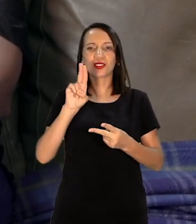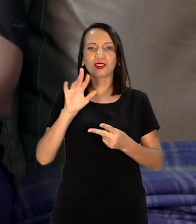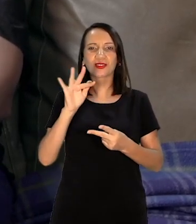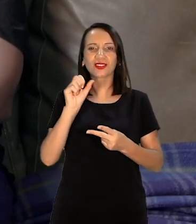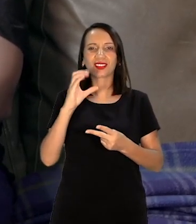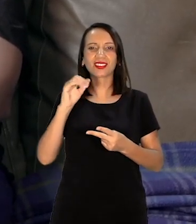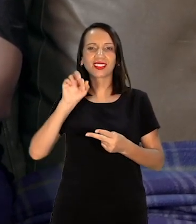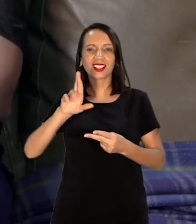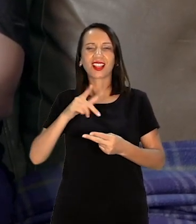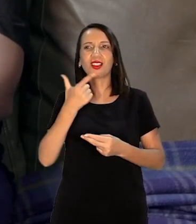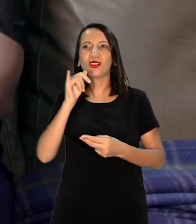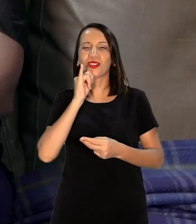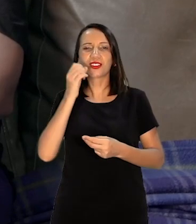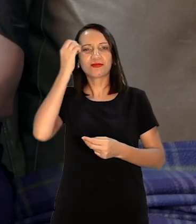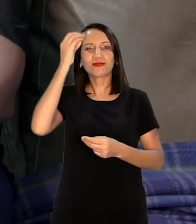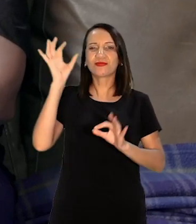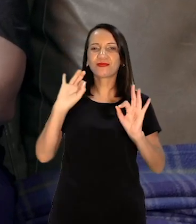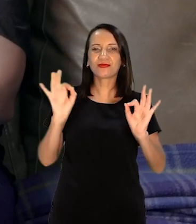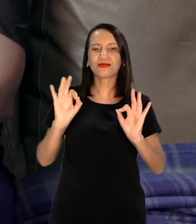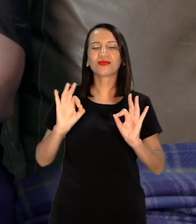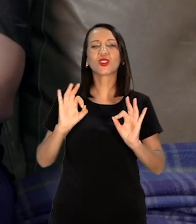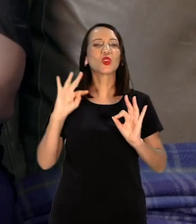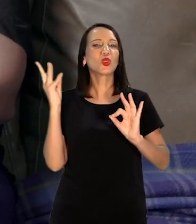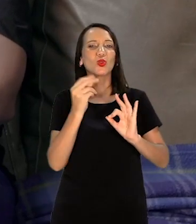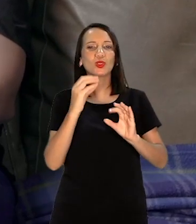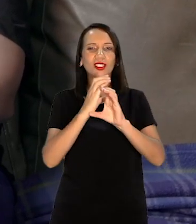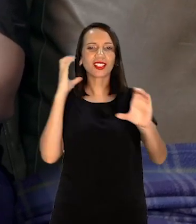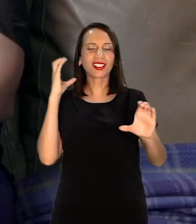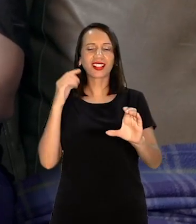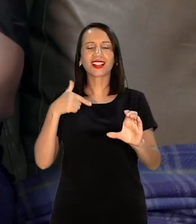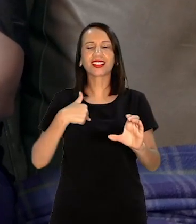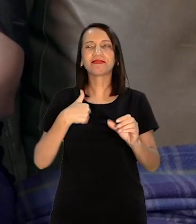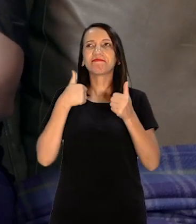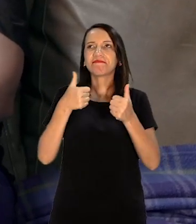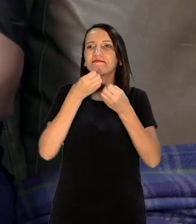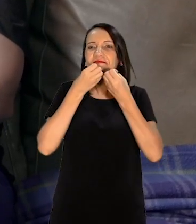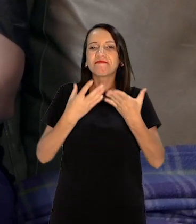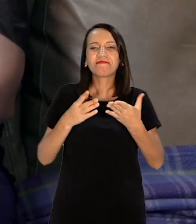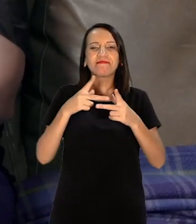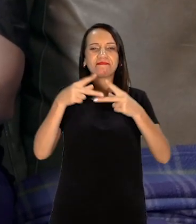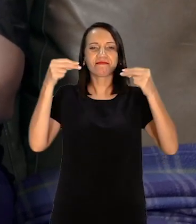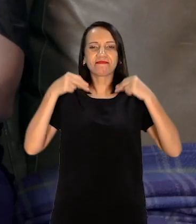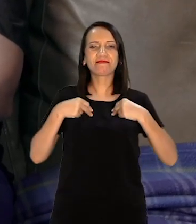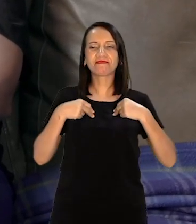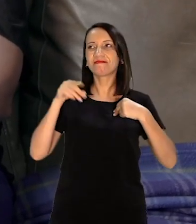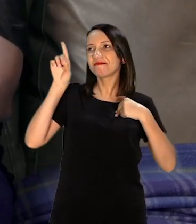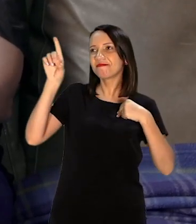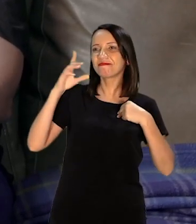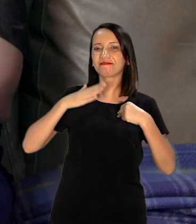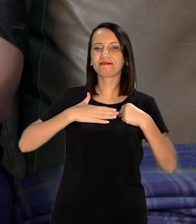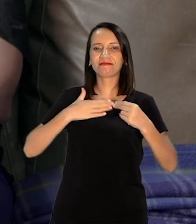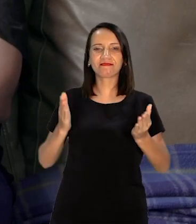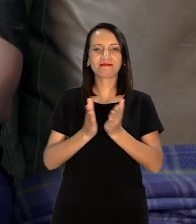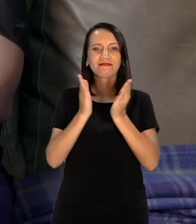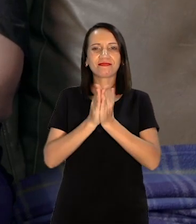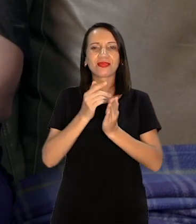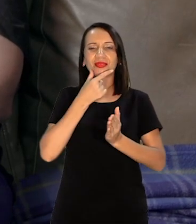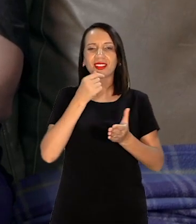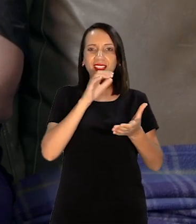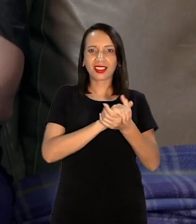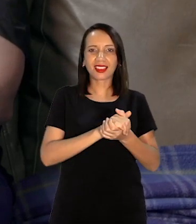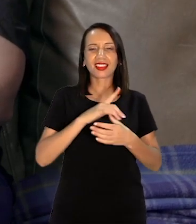passou em outra Mais que eu não lembro Tudo em engenharia E assim Para mim foi o maior orgulho O maior presente Que Deus poderia ter me dado Porque eu sou pobre Meu marido